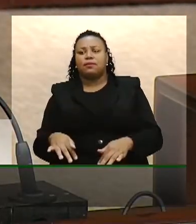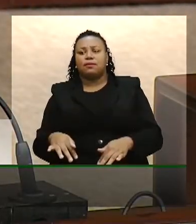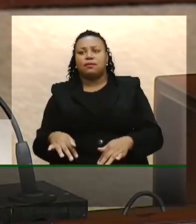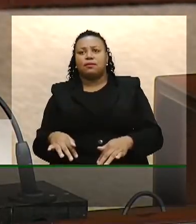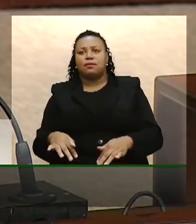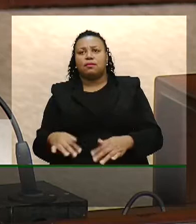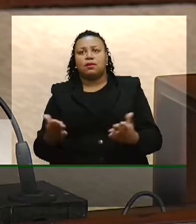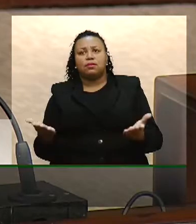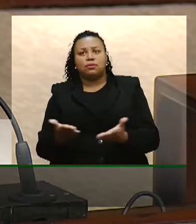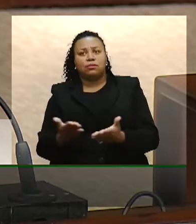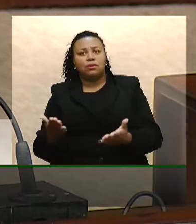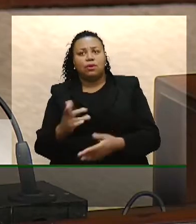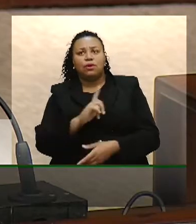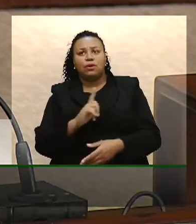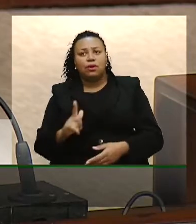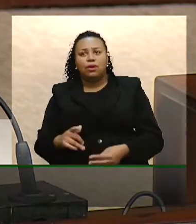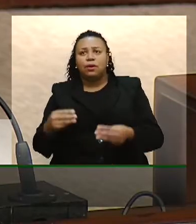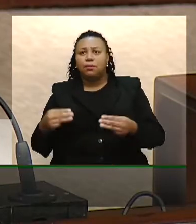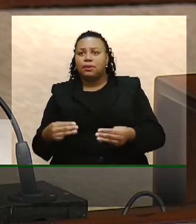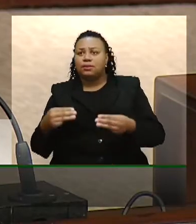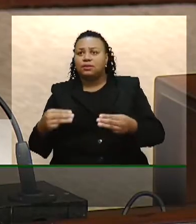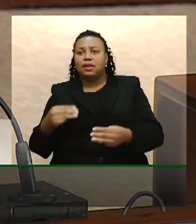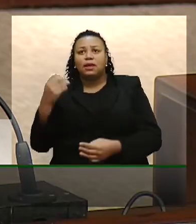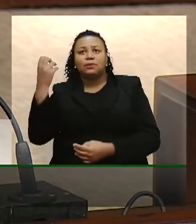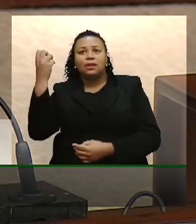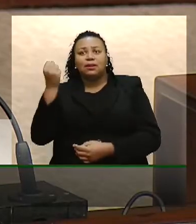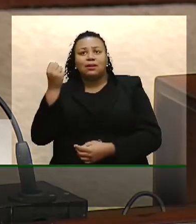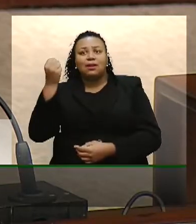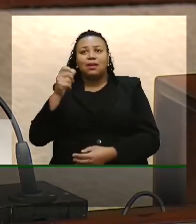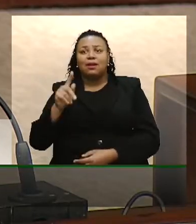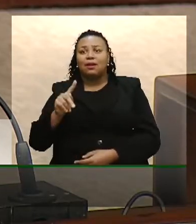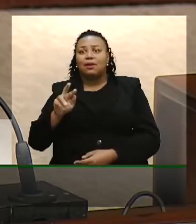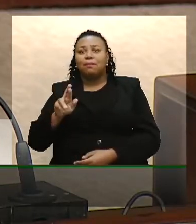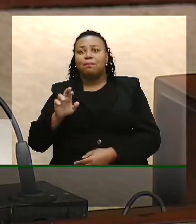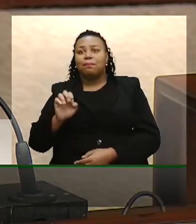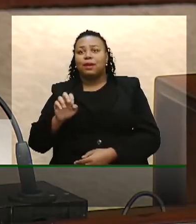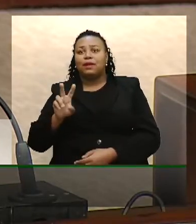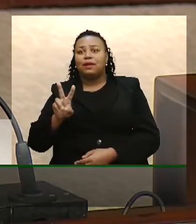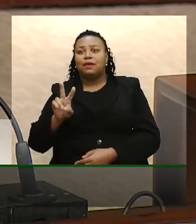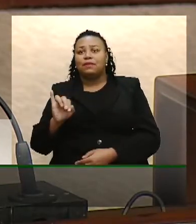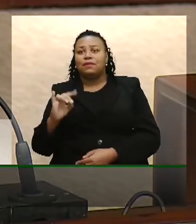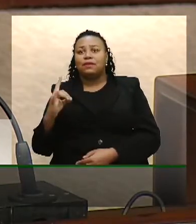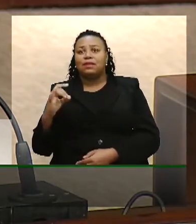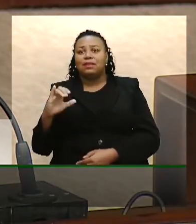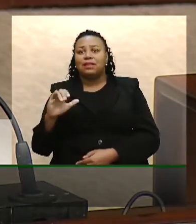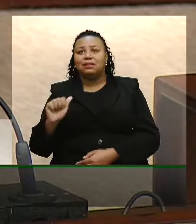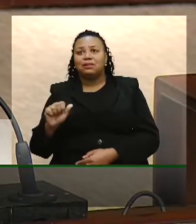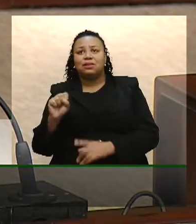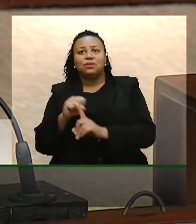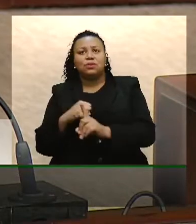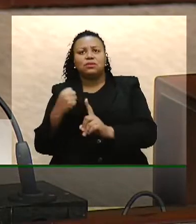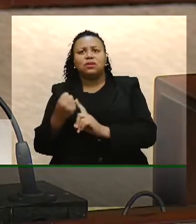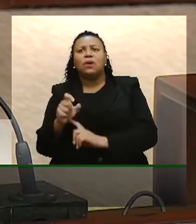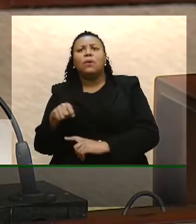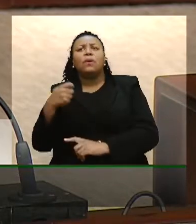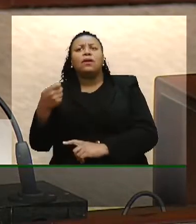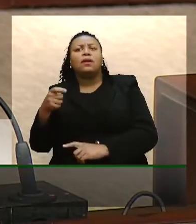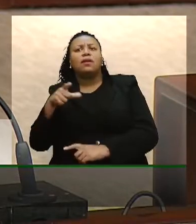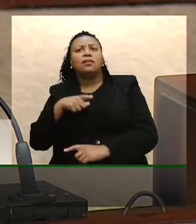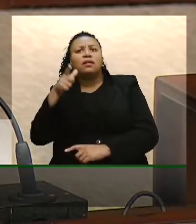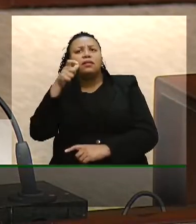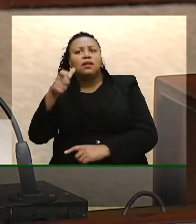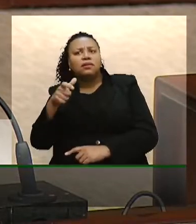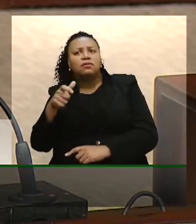pelo atual governo? Ministério da Previdência Social. Para quem interessa o ministério da Previdência